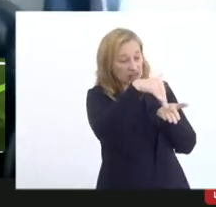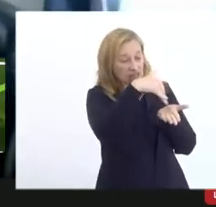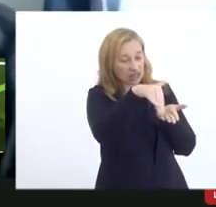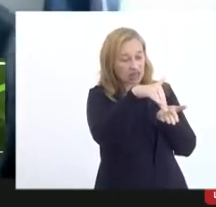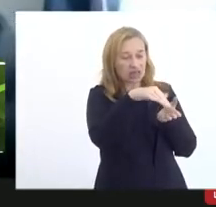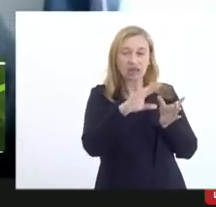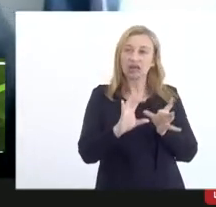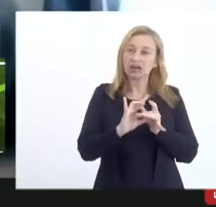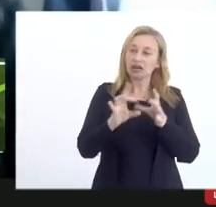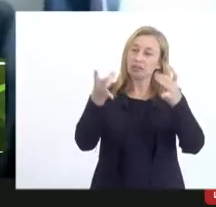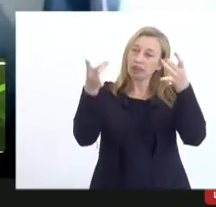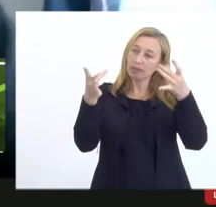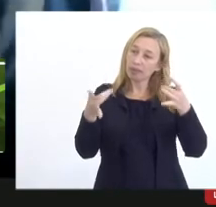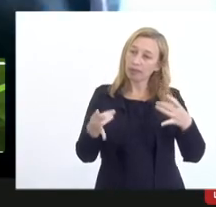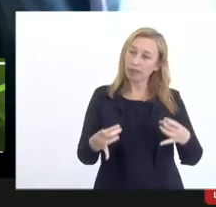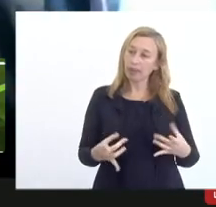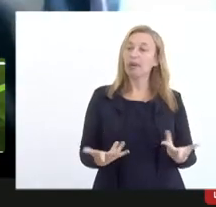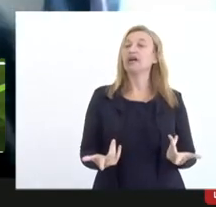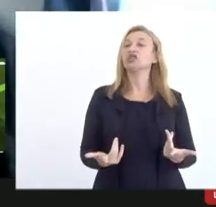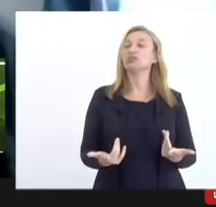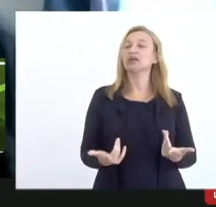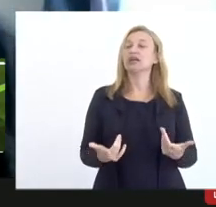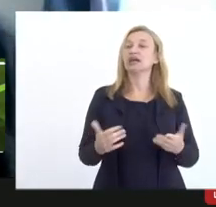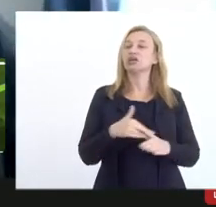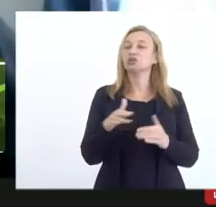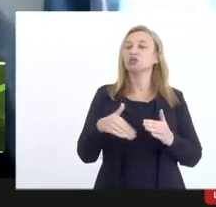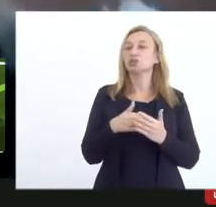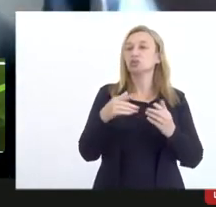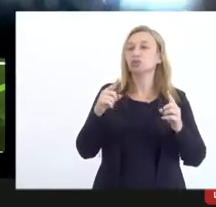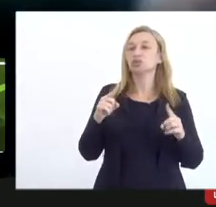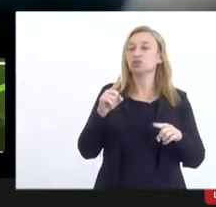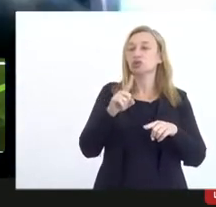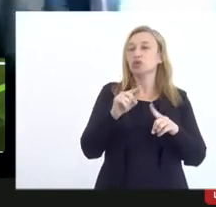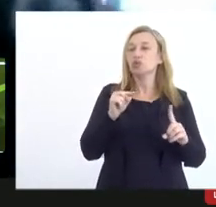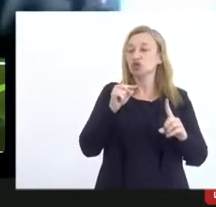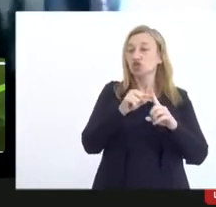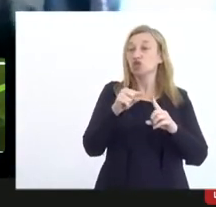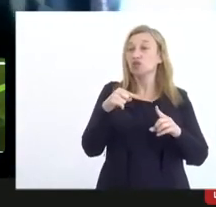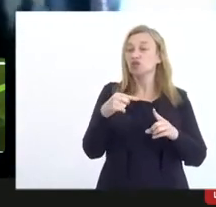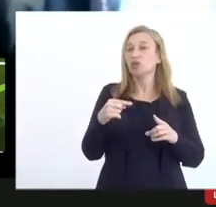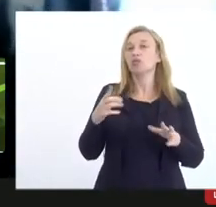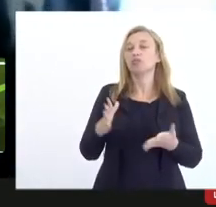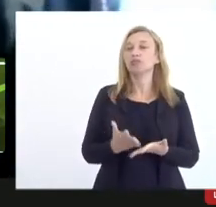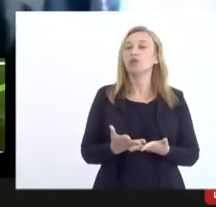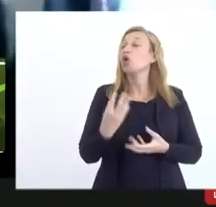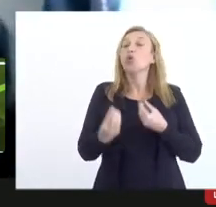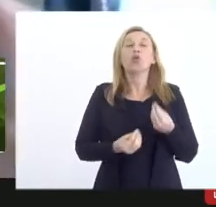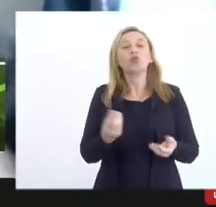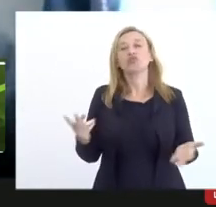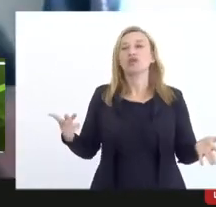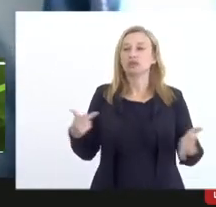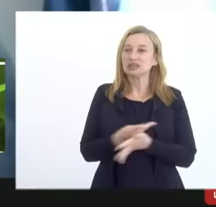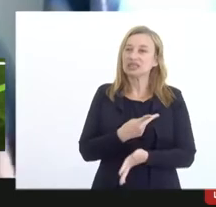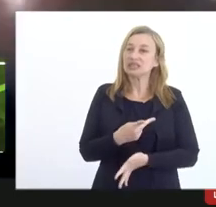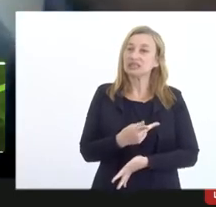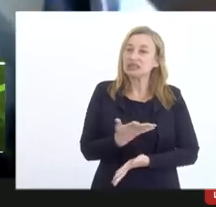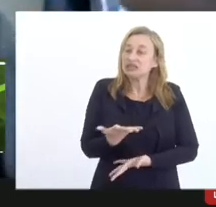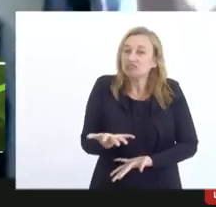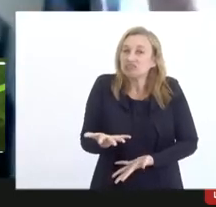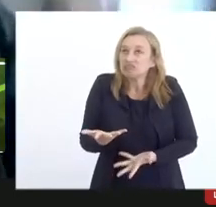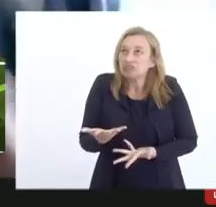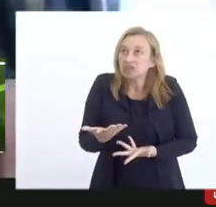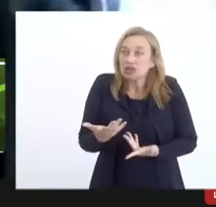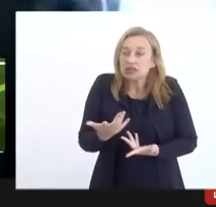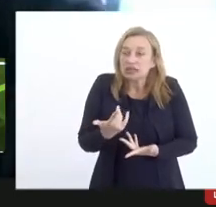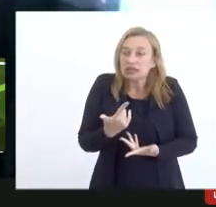tal princípio com tal objetivo ponto e aí como isso vai realmente acontecer porque senão